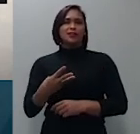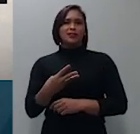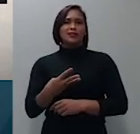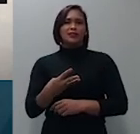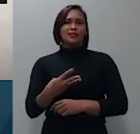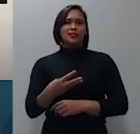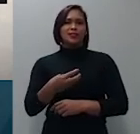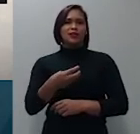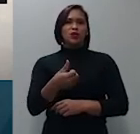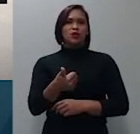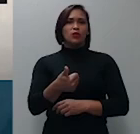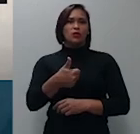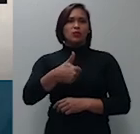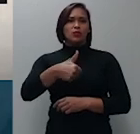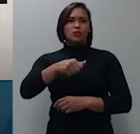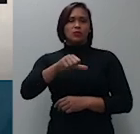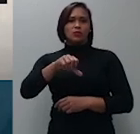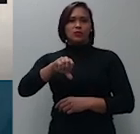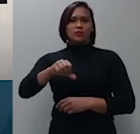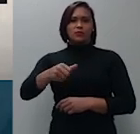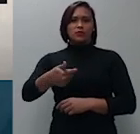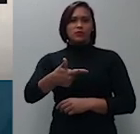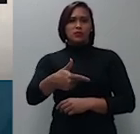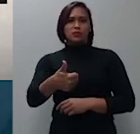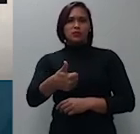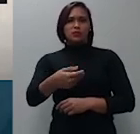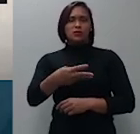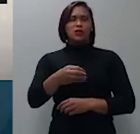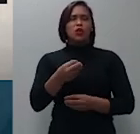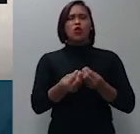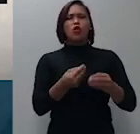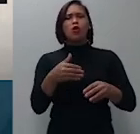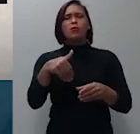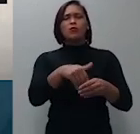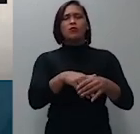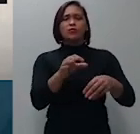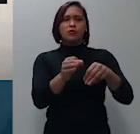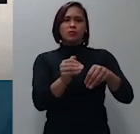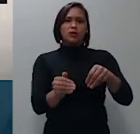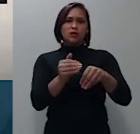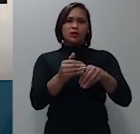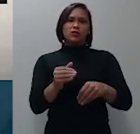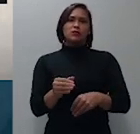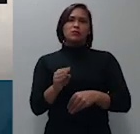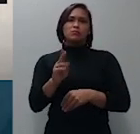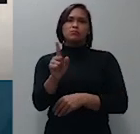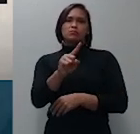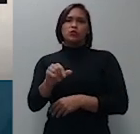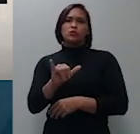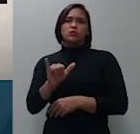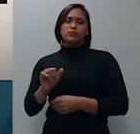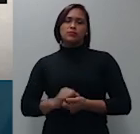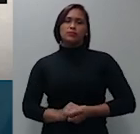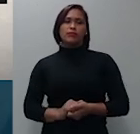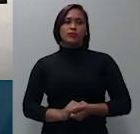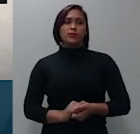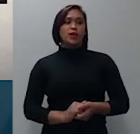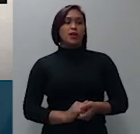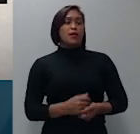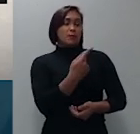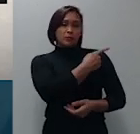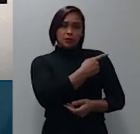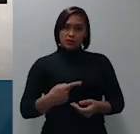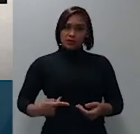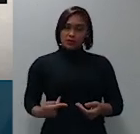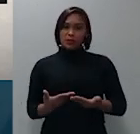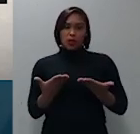como voto o ministro Marco Butzi senhor presidente eminentes padres como já pregoado